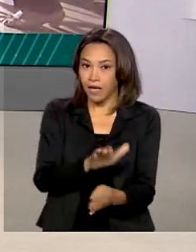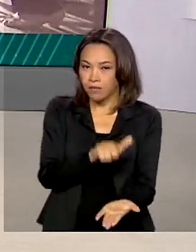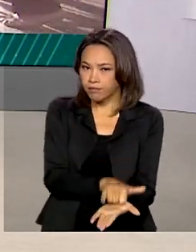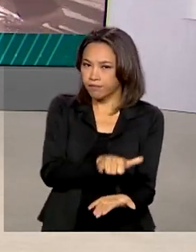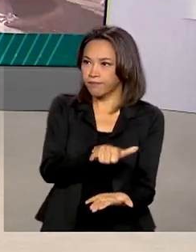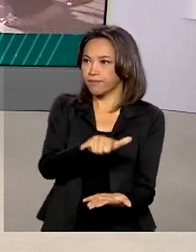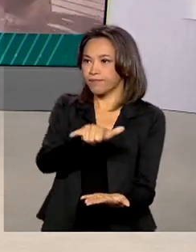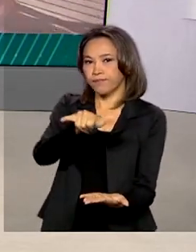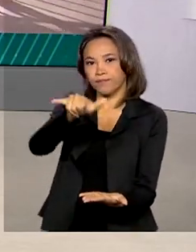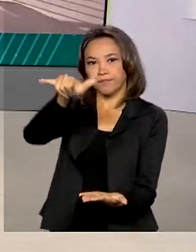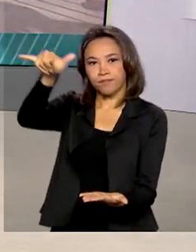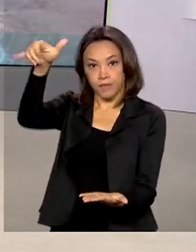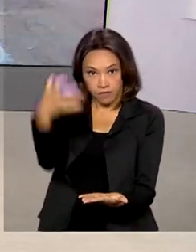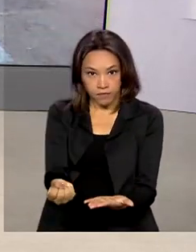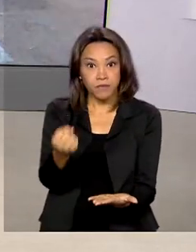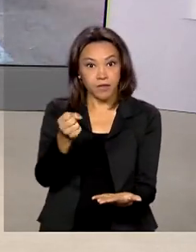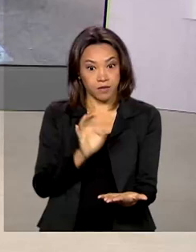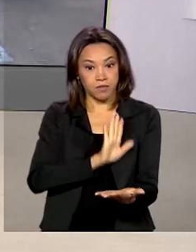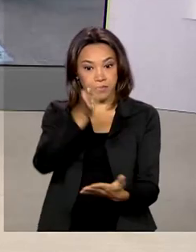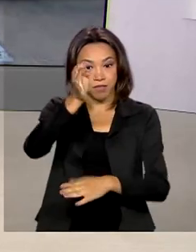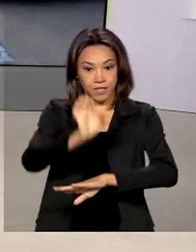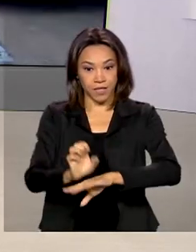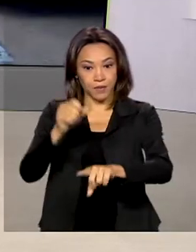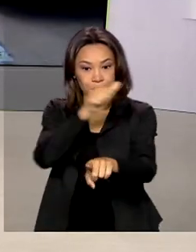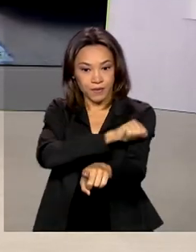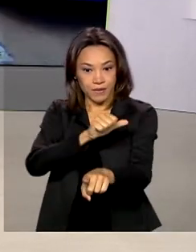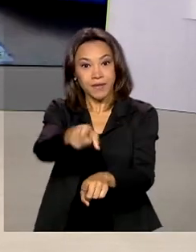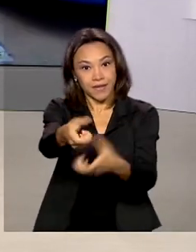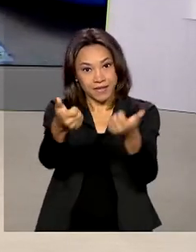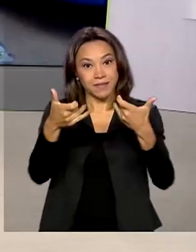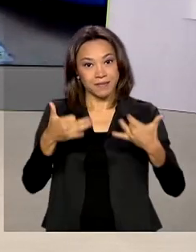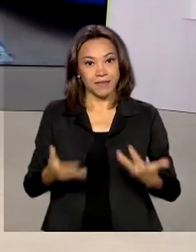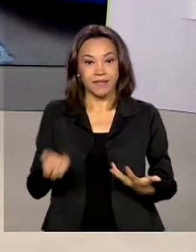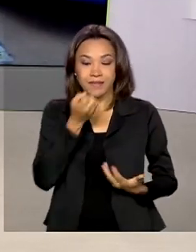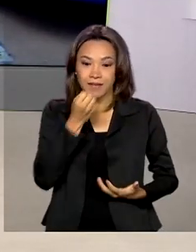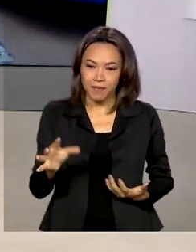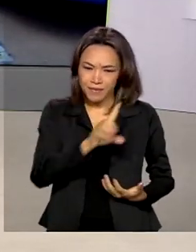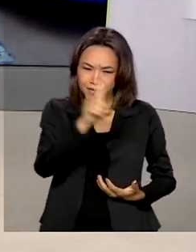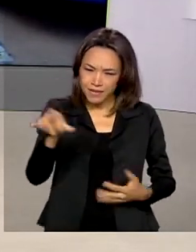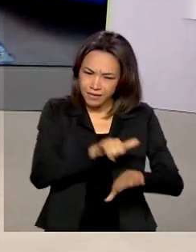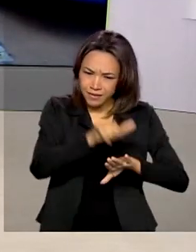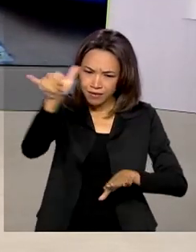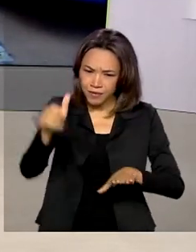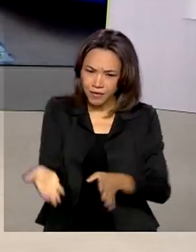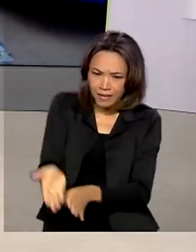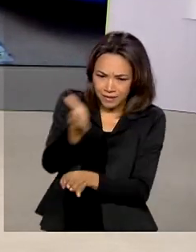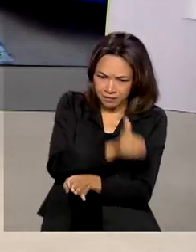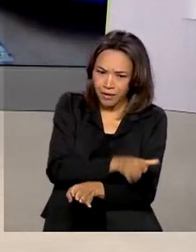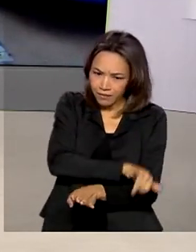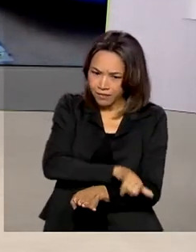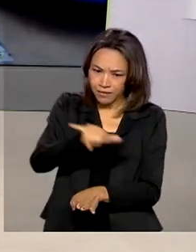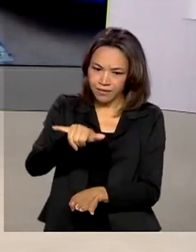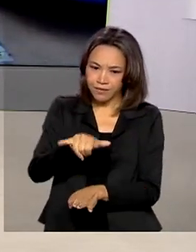Vamos ao Rio de Janeiro, a repórter Alessandra Lago conta pra gente. Alessandra, bom dia pra você. Esse voo foi antecipado, né?